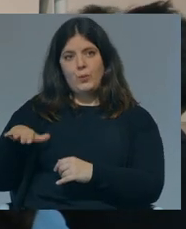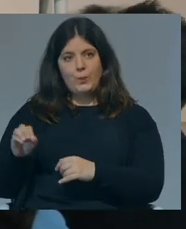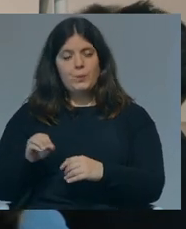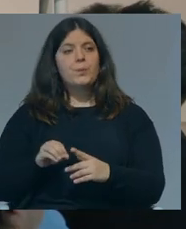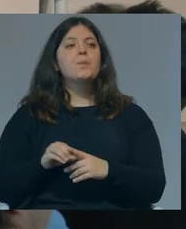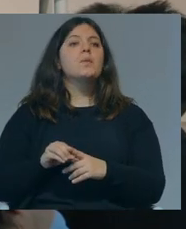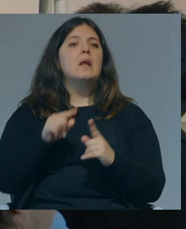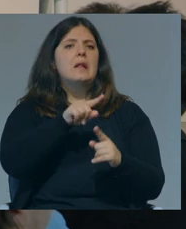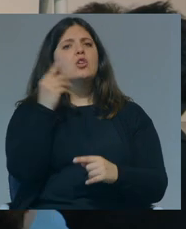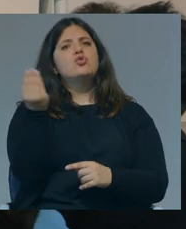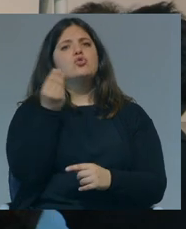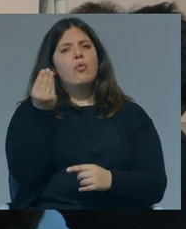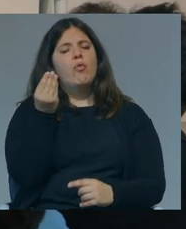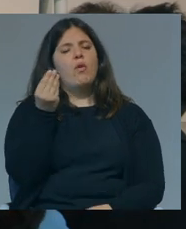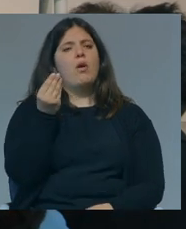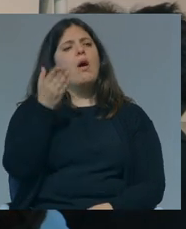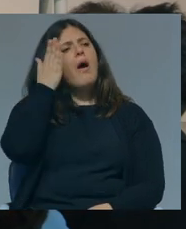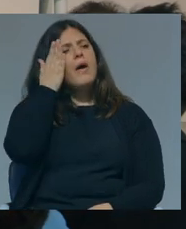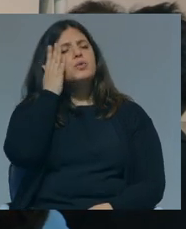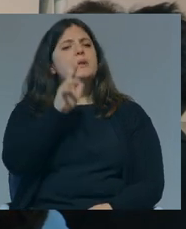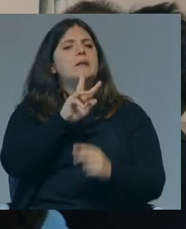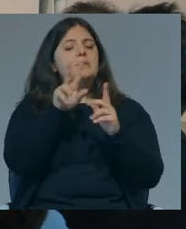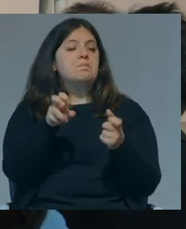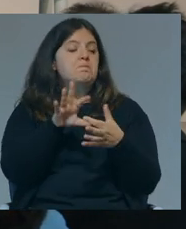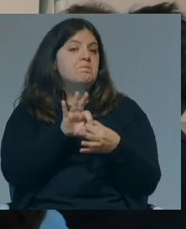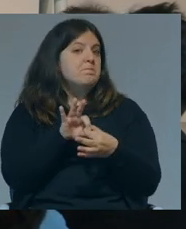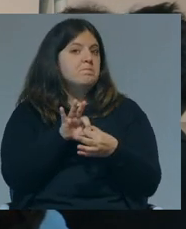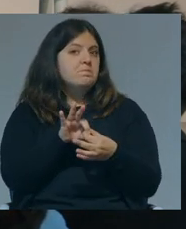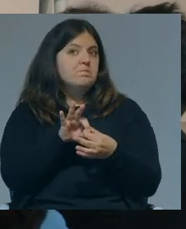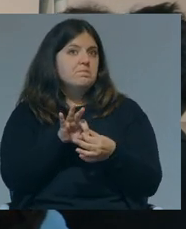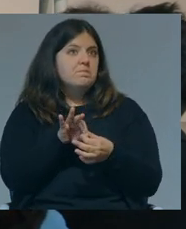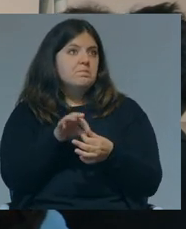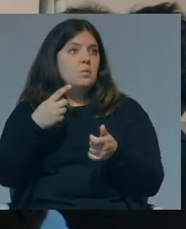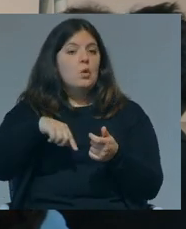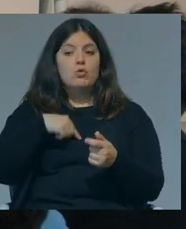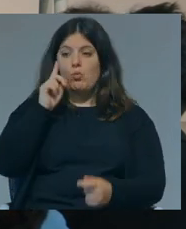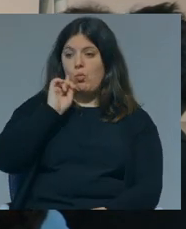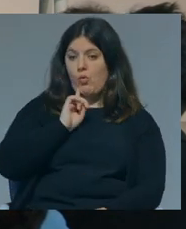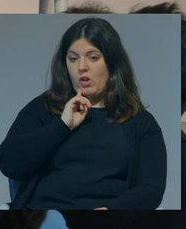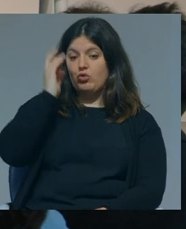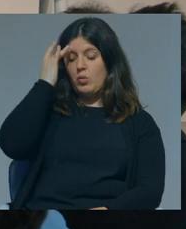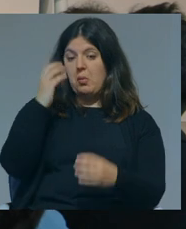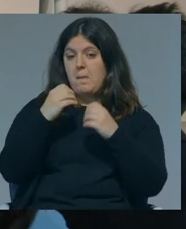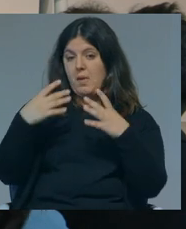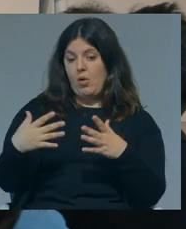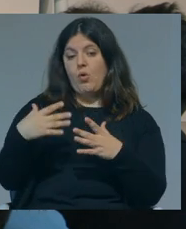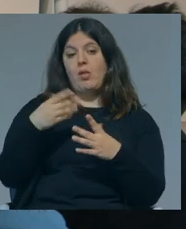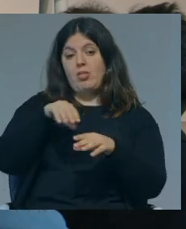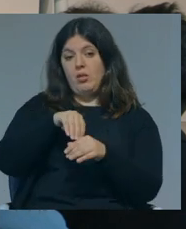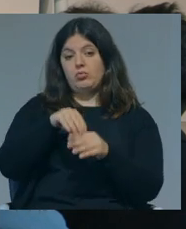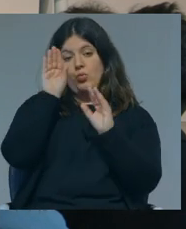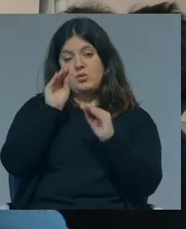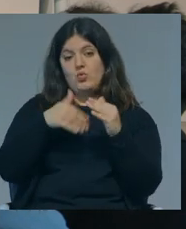enquanto jovem, o que é que acha sobre esta questão de termos mulheres em maior número no ensino superior